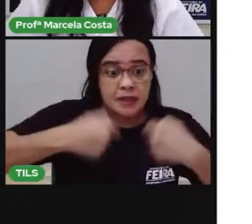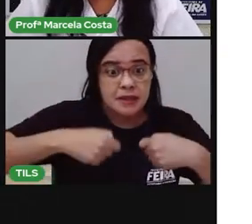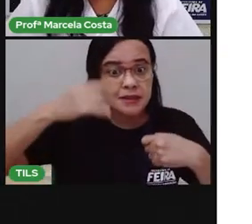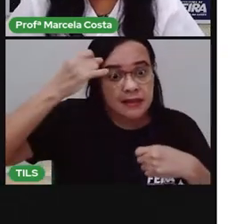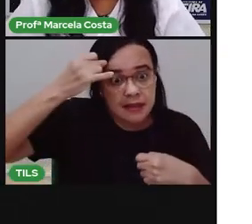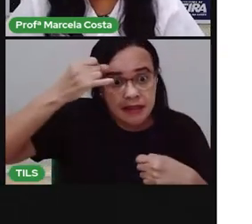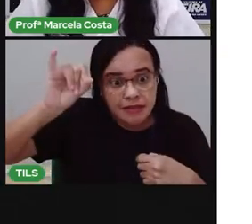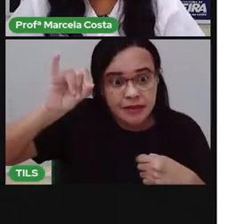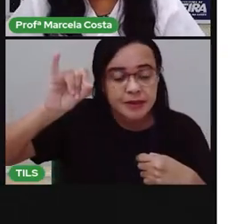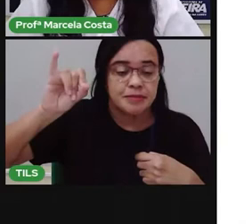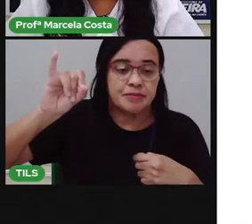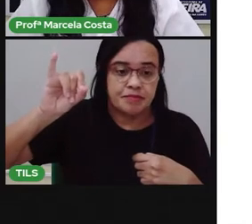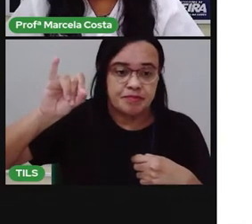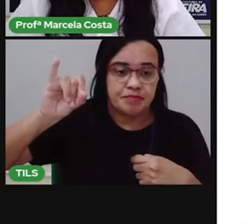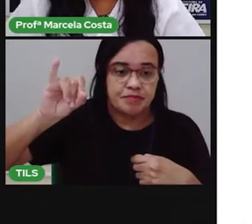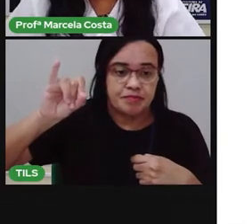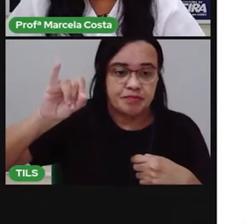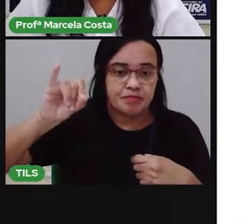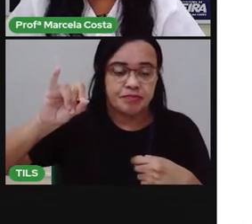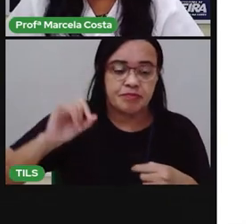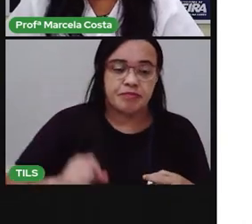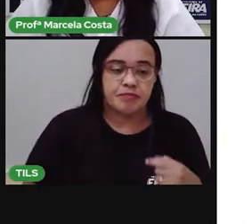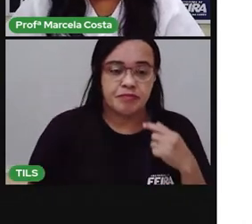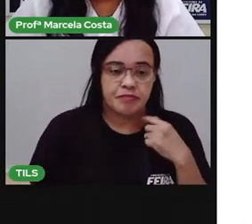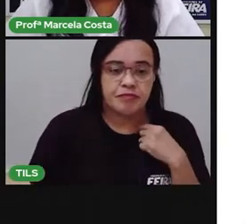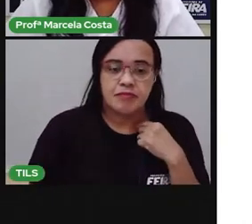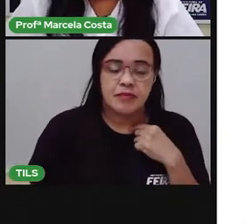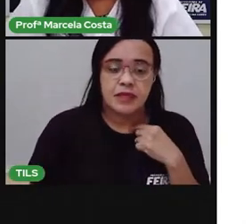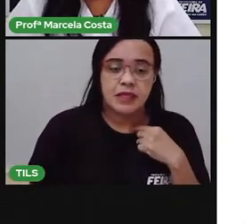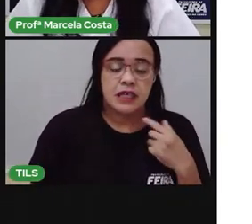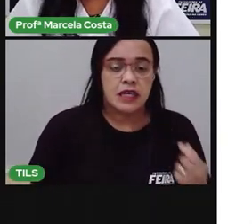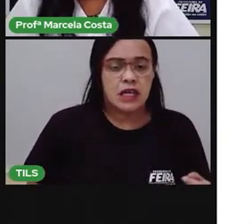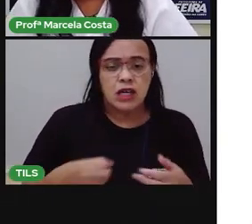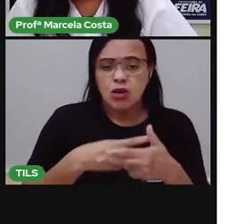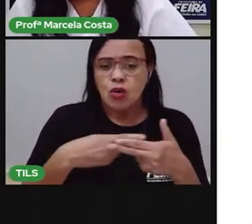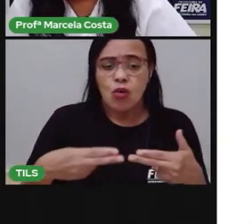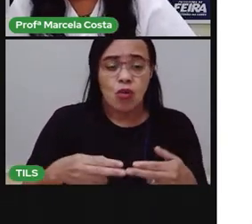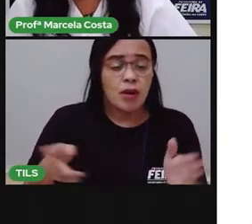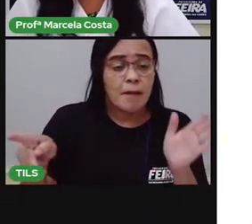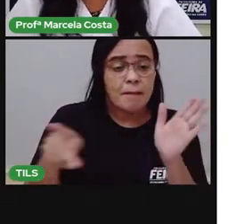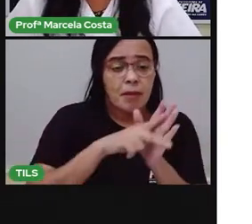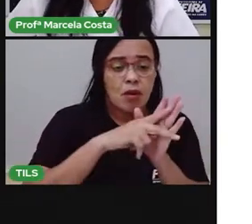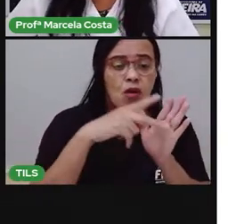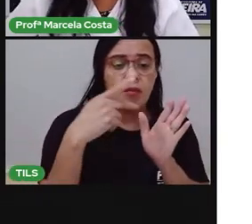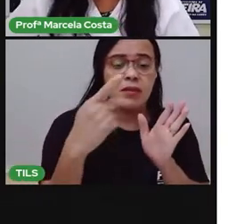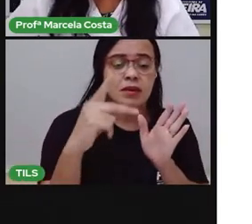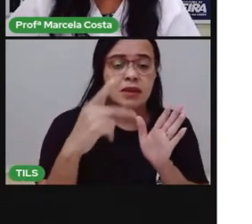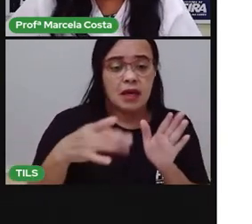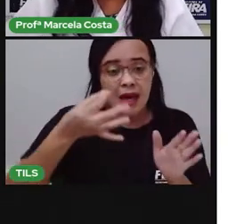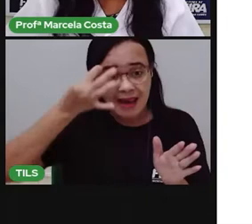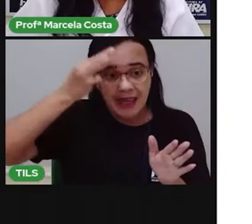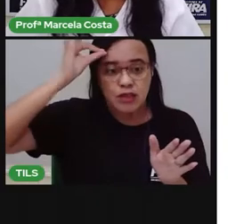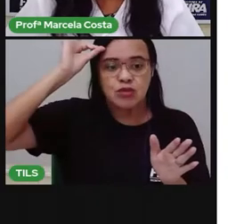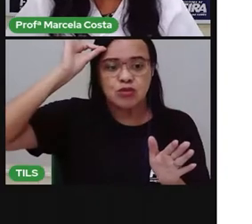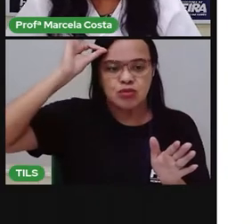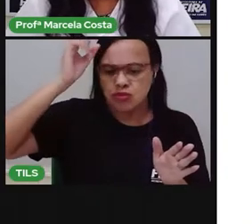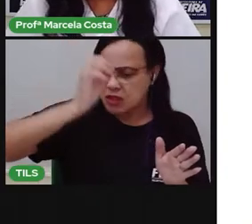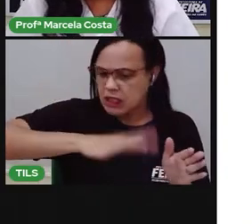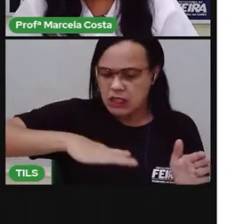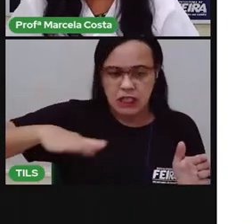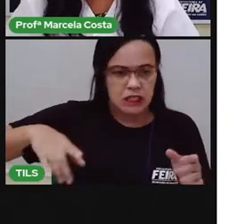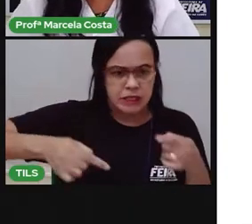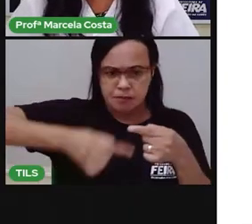casa, tá? São coisas que cabem em adultos, são responsabilidades de adultos e não de